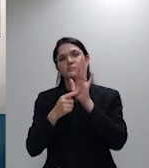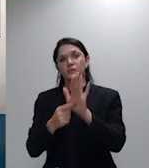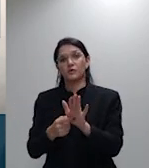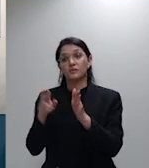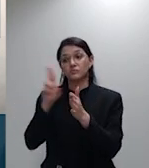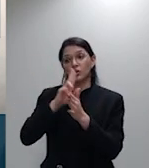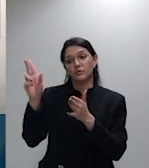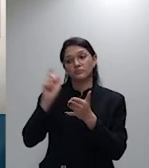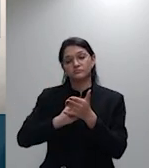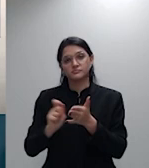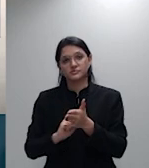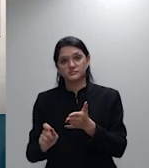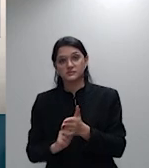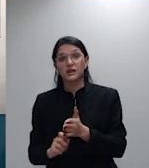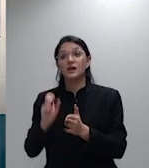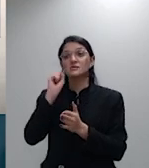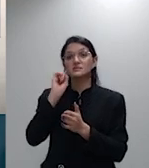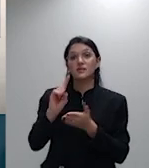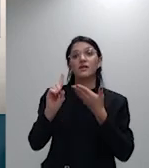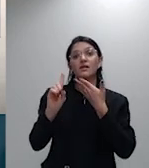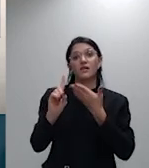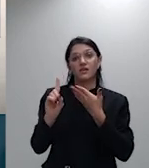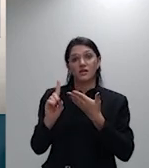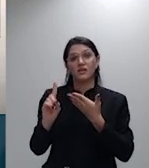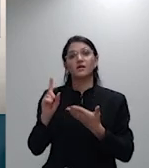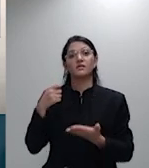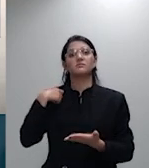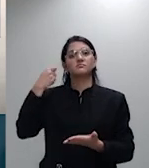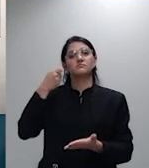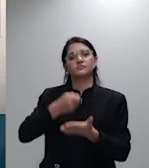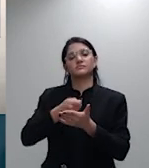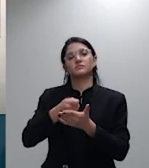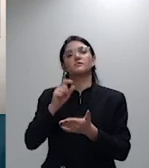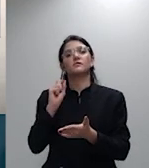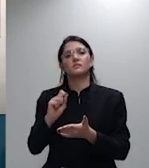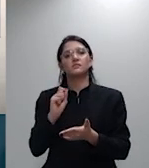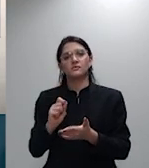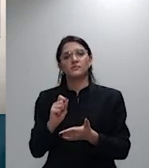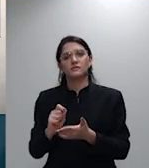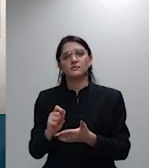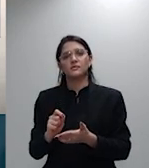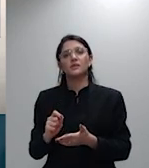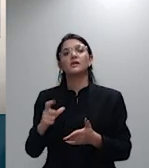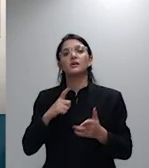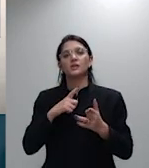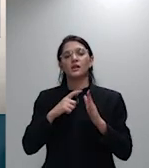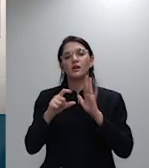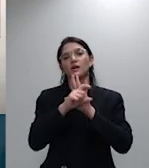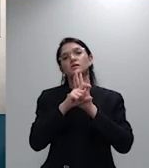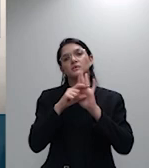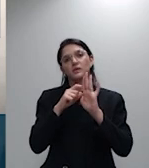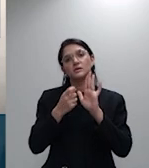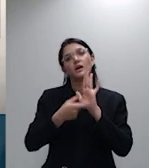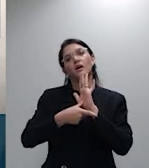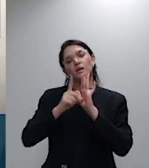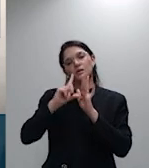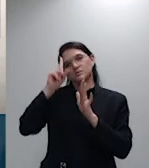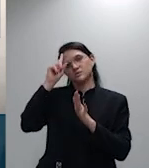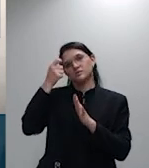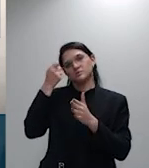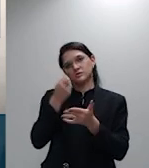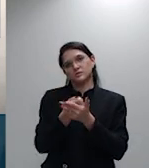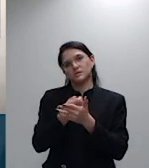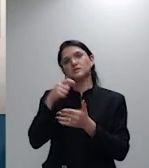fixando-se a seguinte tese, como já decidido anteriormente por esse coletor superior